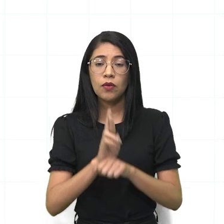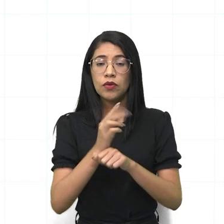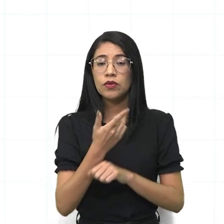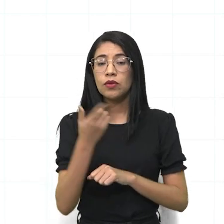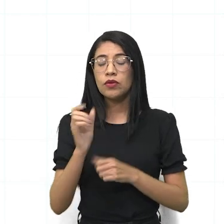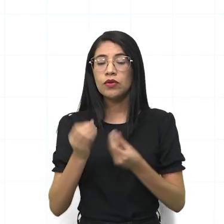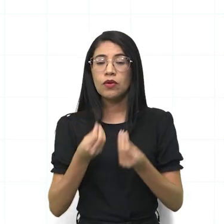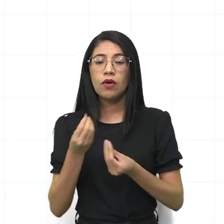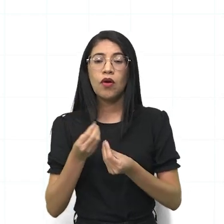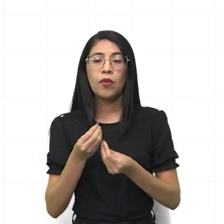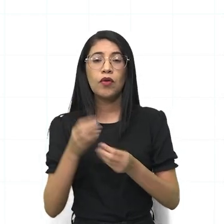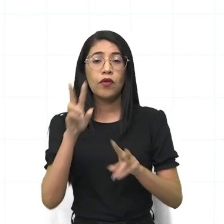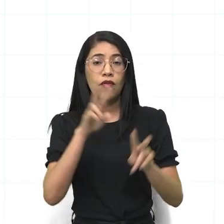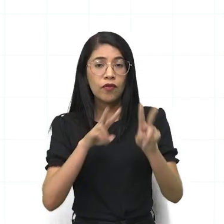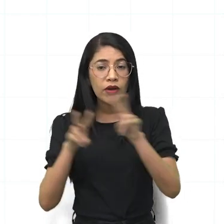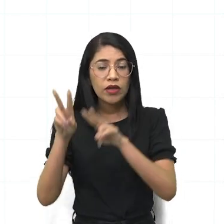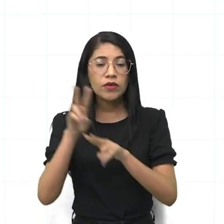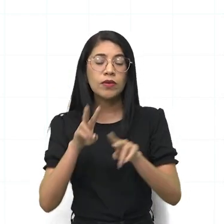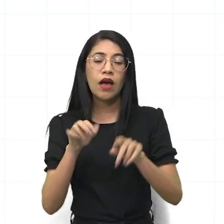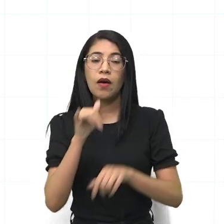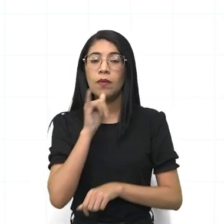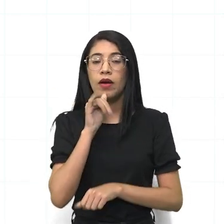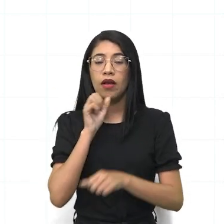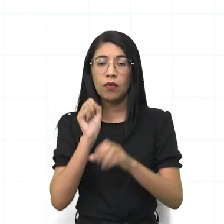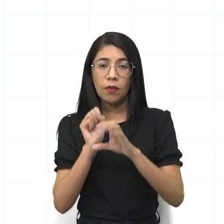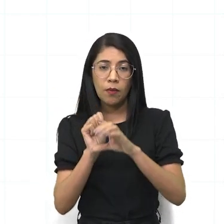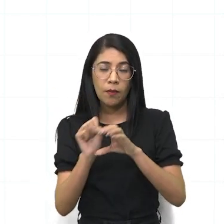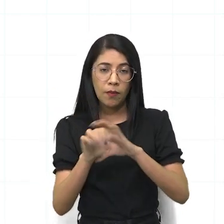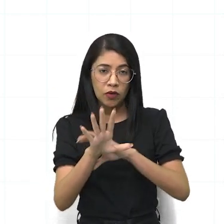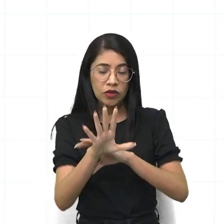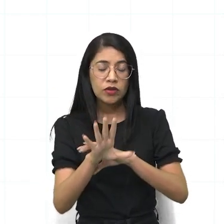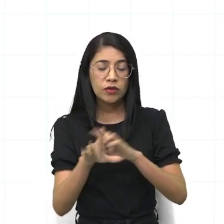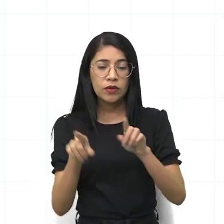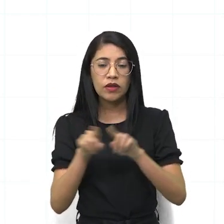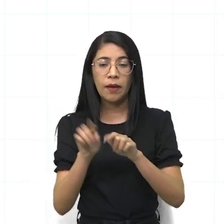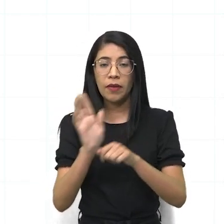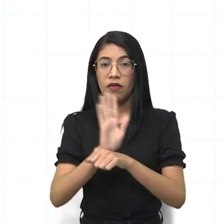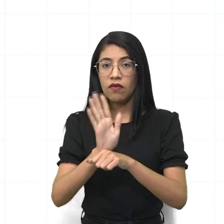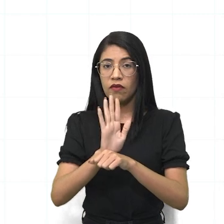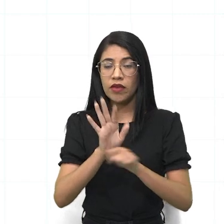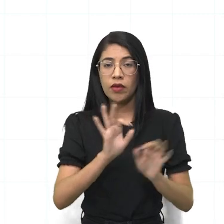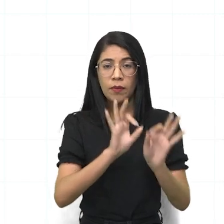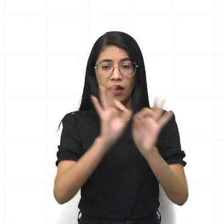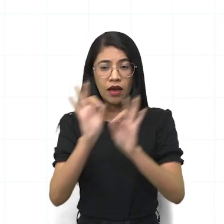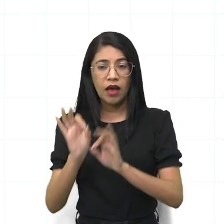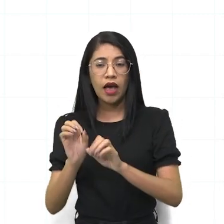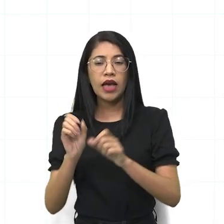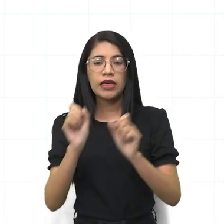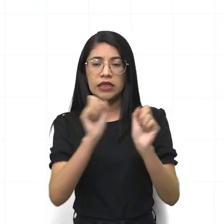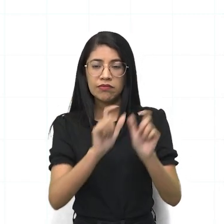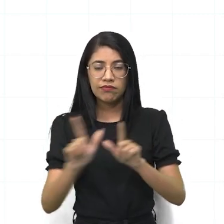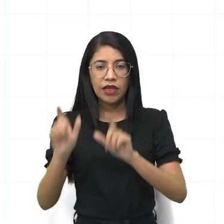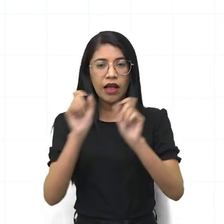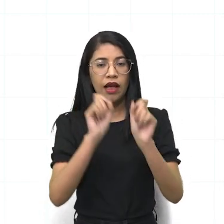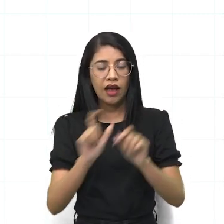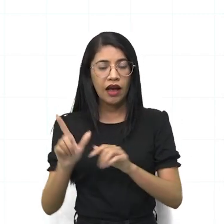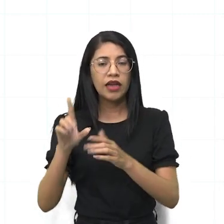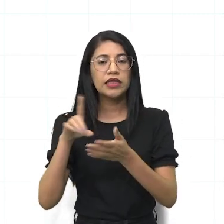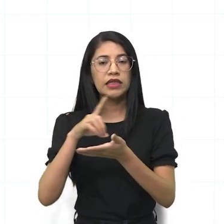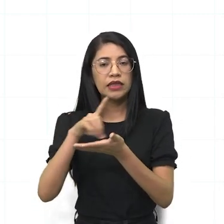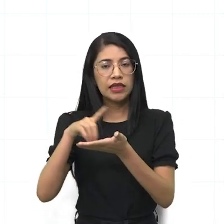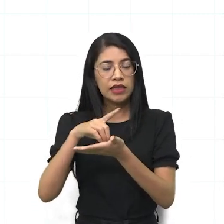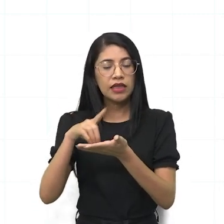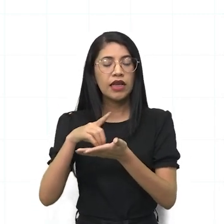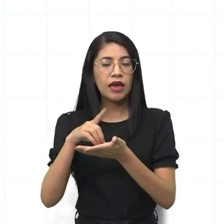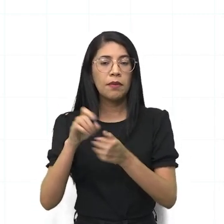né, como os audiovisuais, por exemplo, retoprojetor, filmes, slides, CDs, data show,